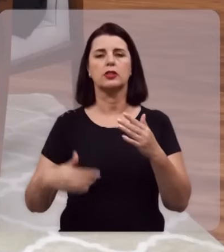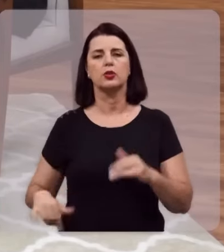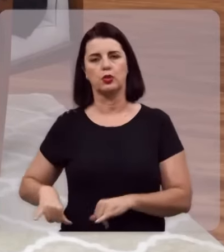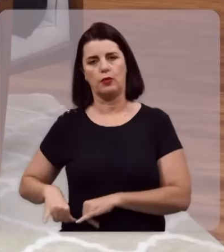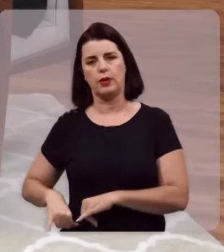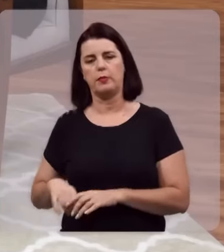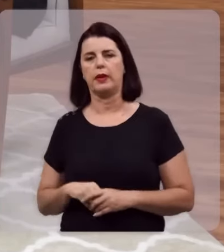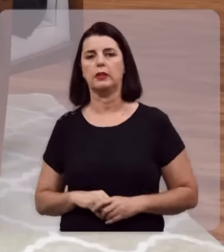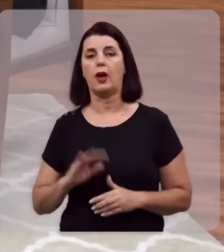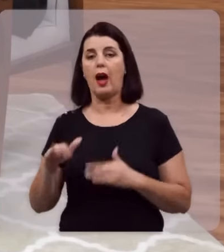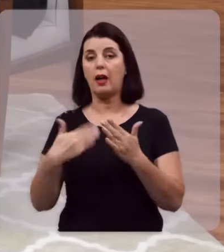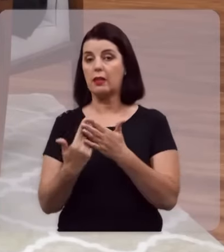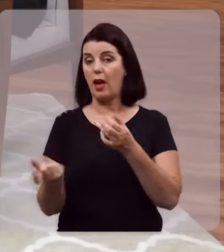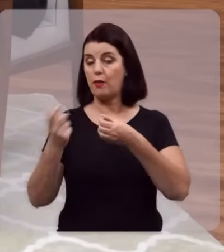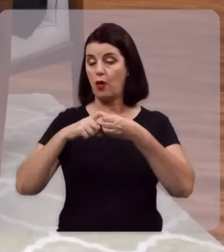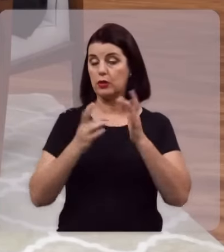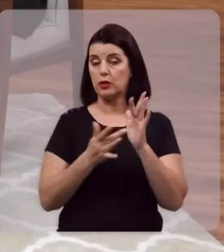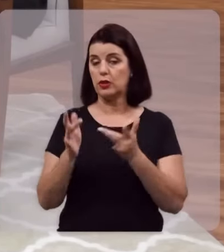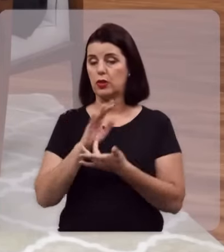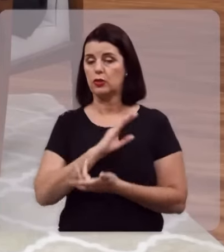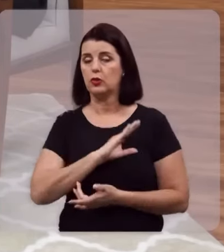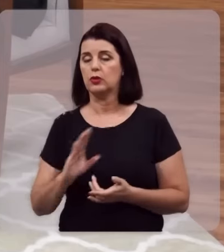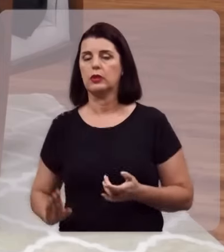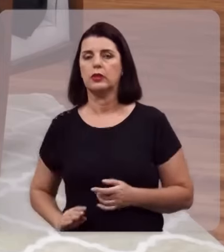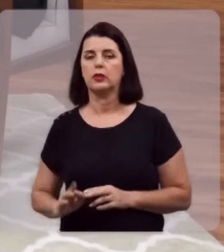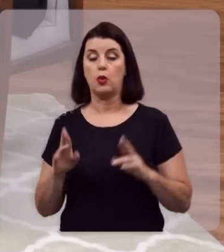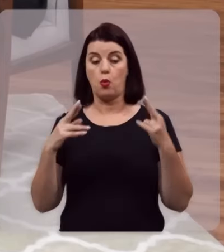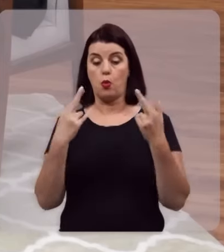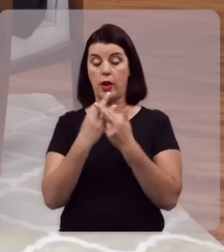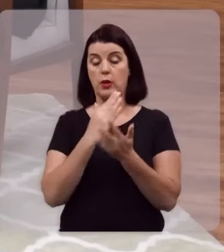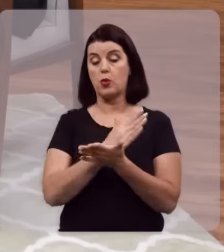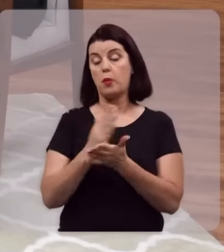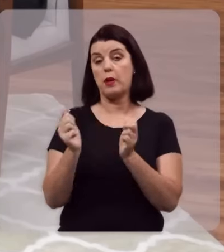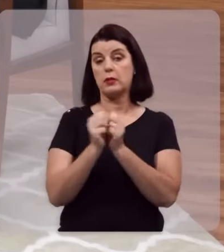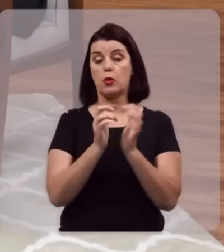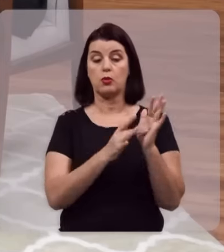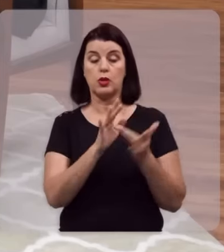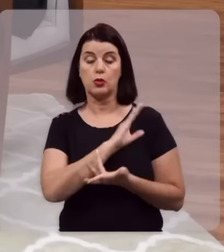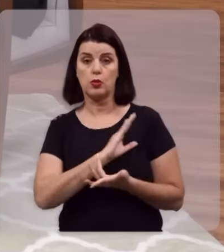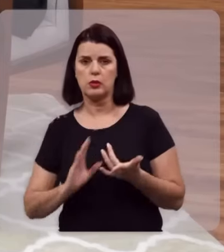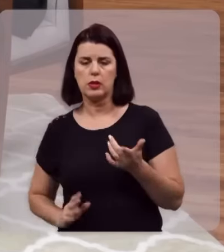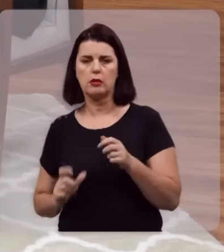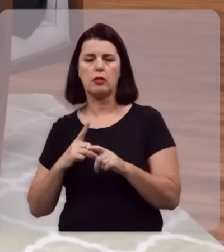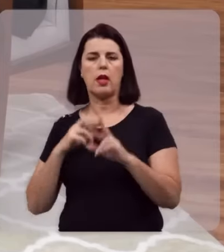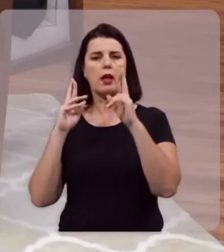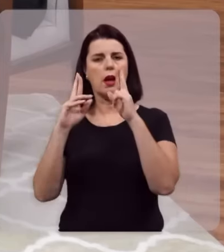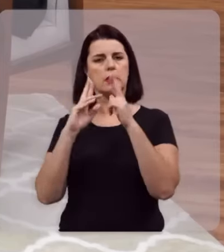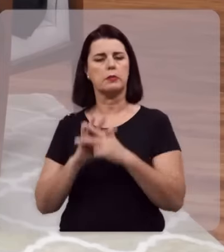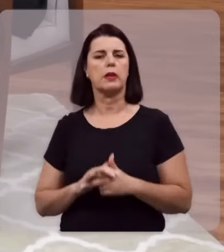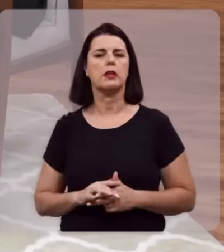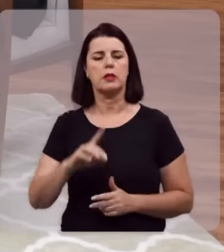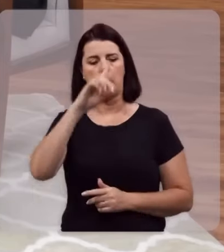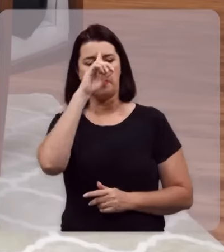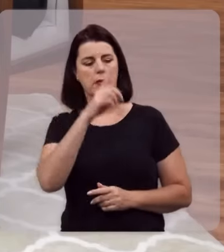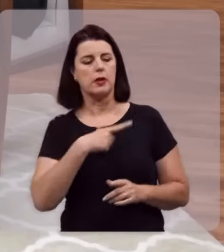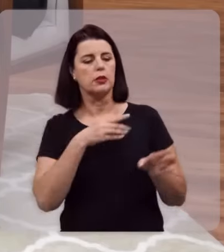a volta de Jesus. O reino, então, ele se inicia ali com Cristo. A gente começa a ter essa expectativa. Ele envia